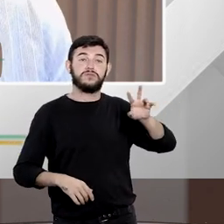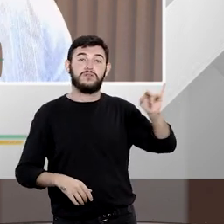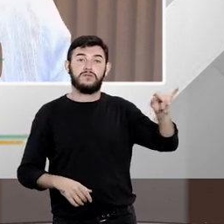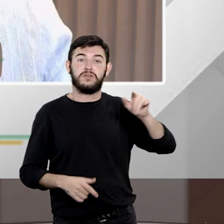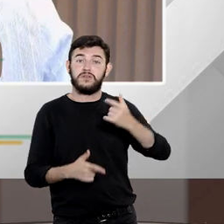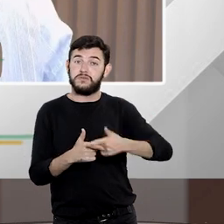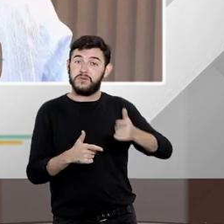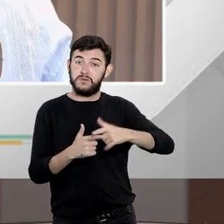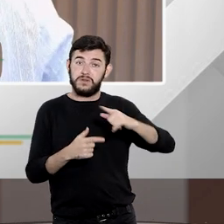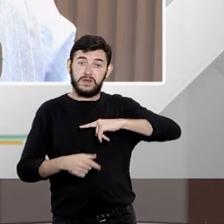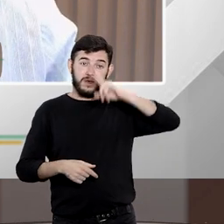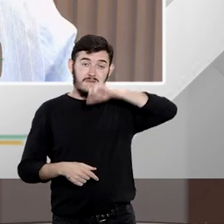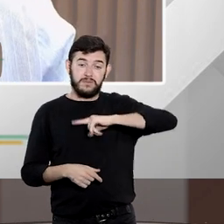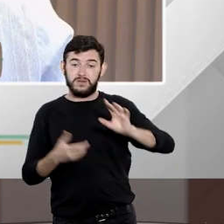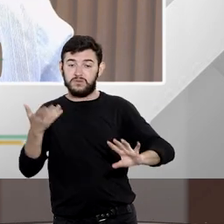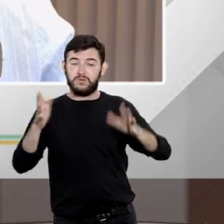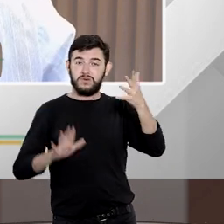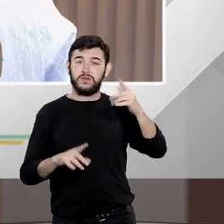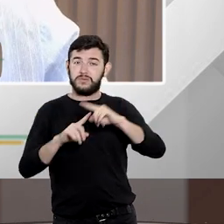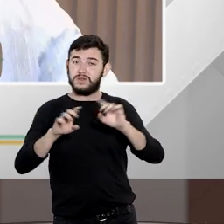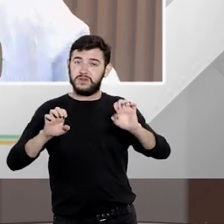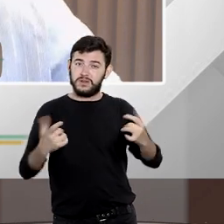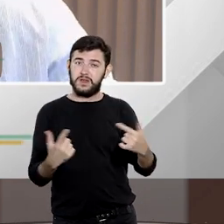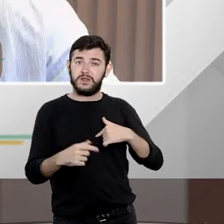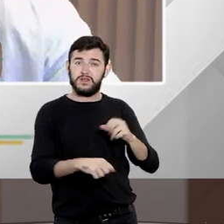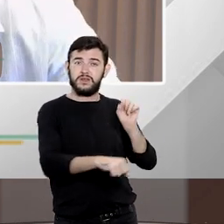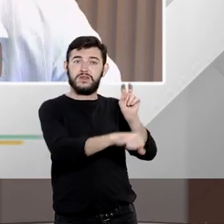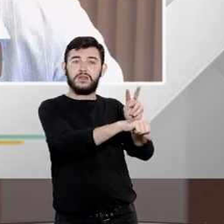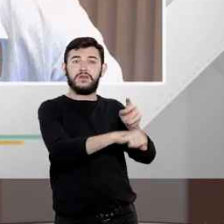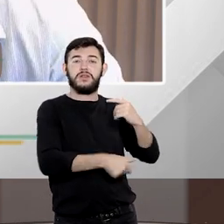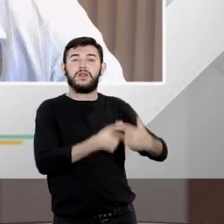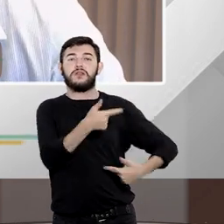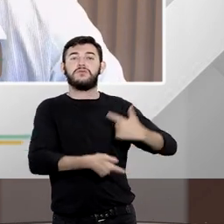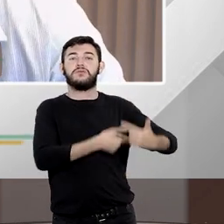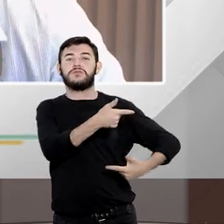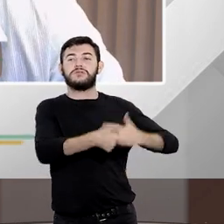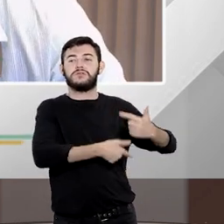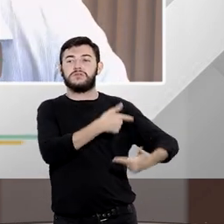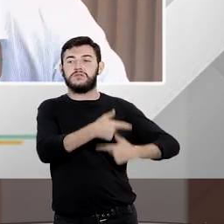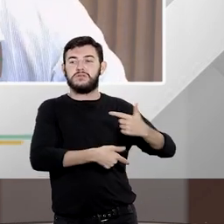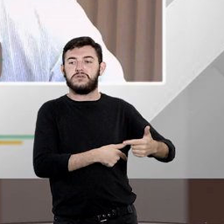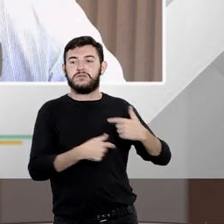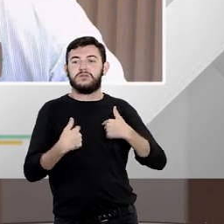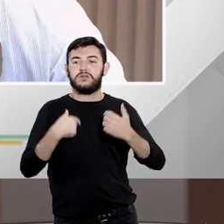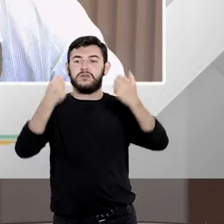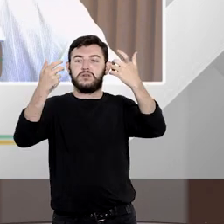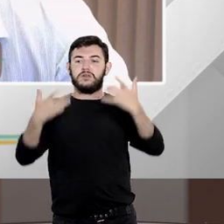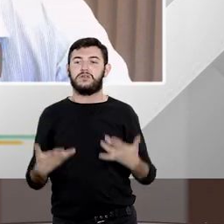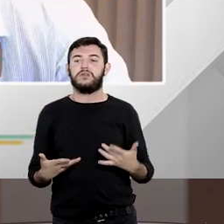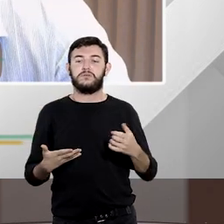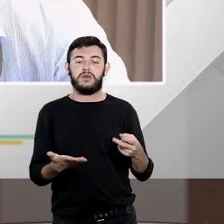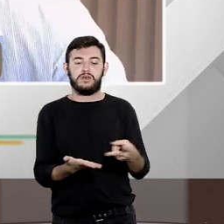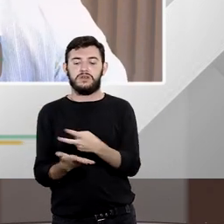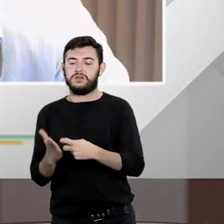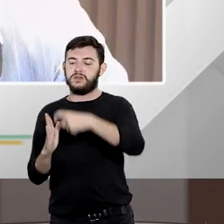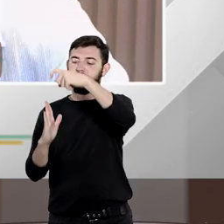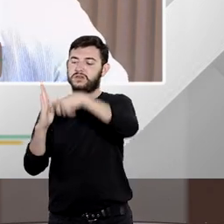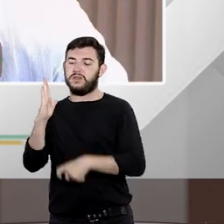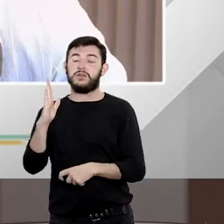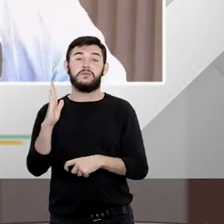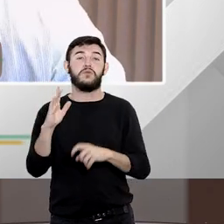situações de um certo resguardo na forma de atuação aquilo que diz respeito a cobrança de tributos então